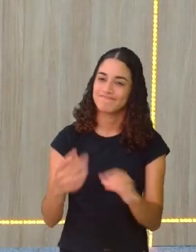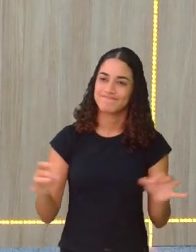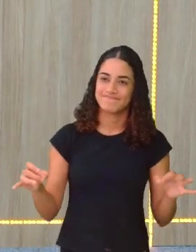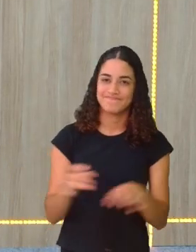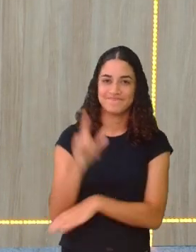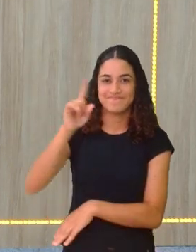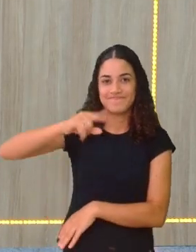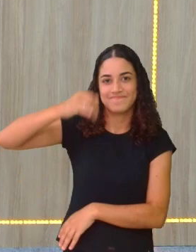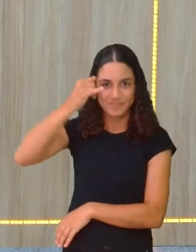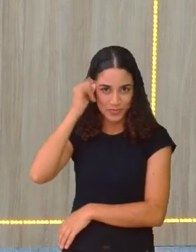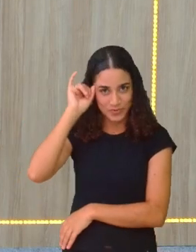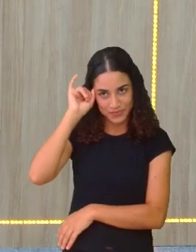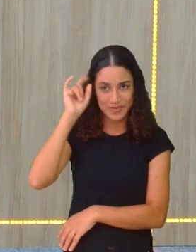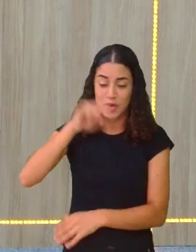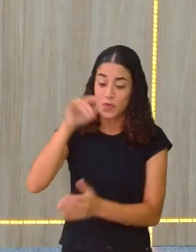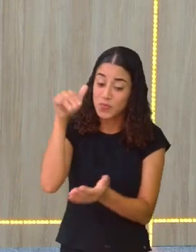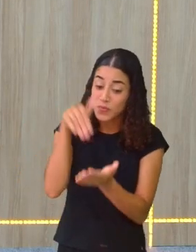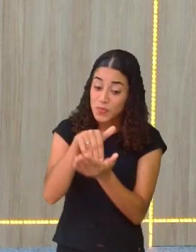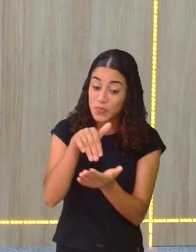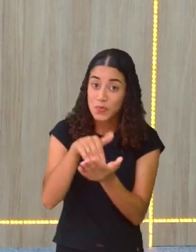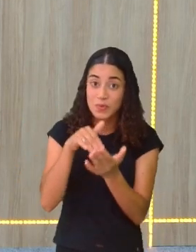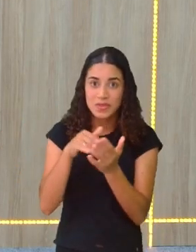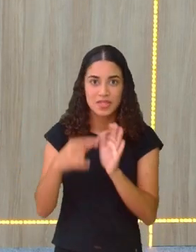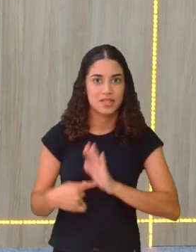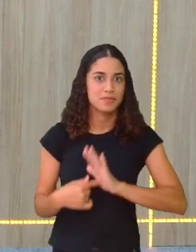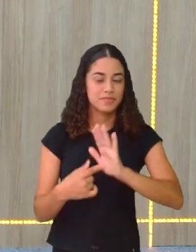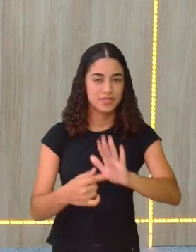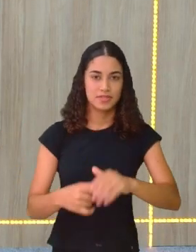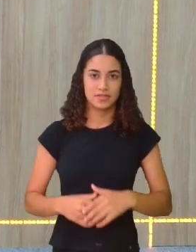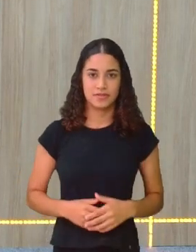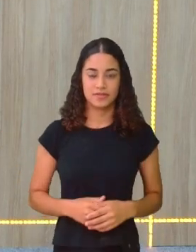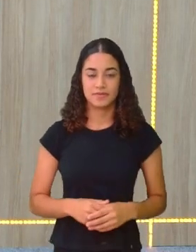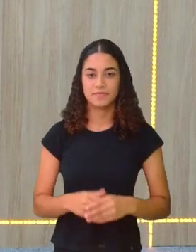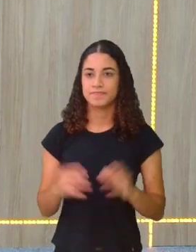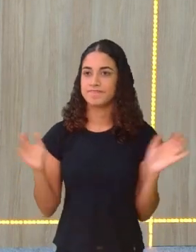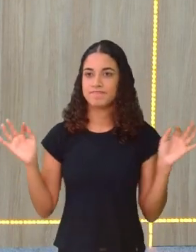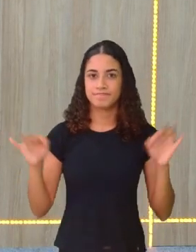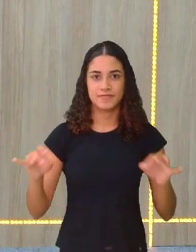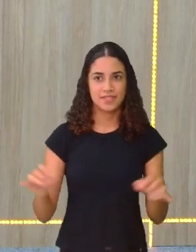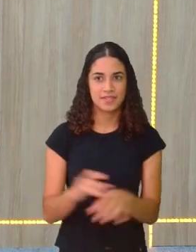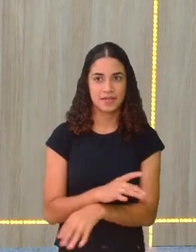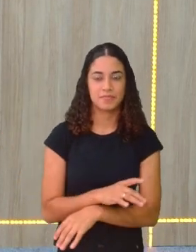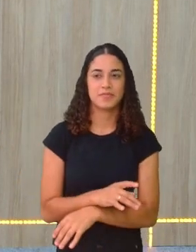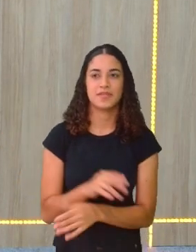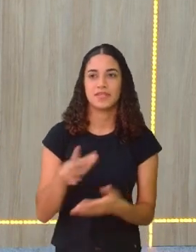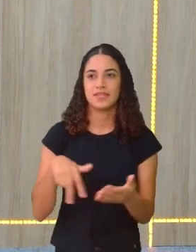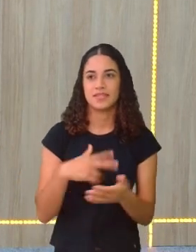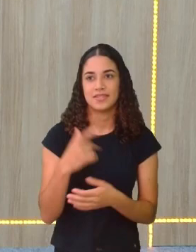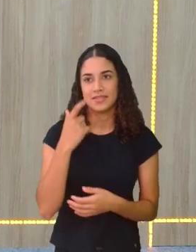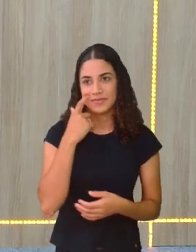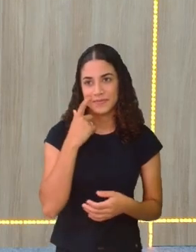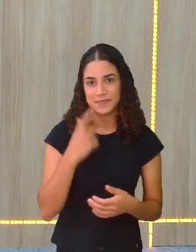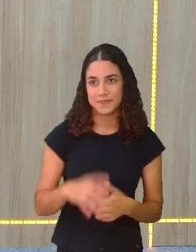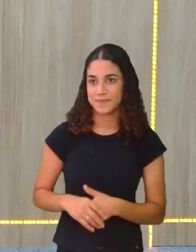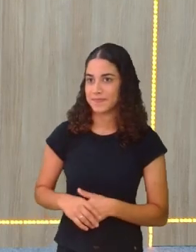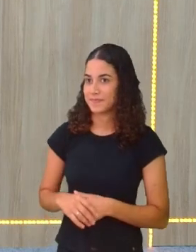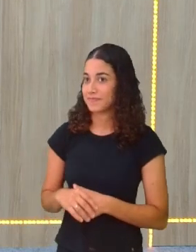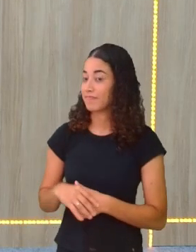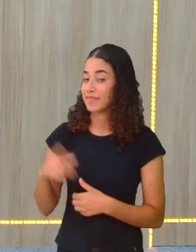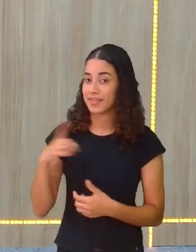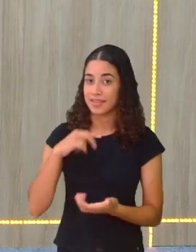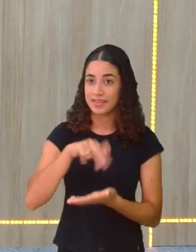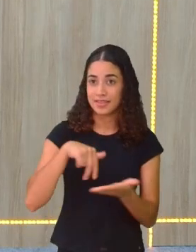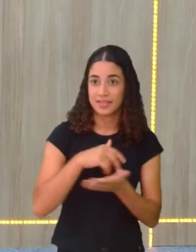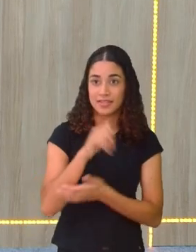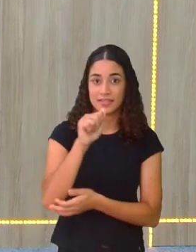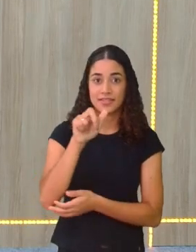o boi. O boi é a última apresentação que fecha o Cavalo Marinho. Aí, a gente tá vendo a dança